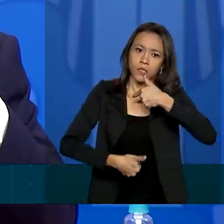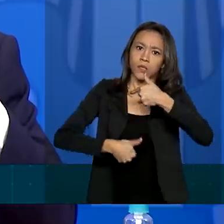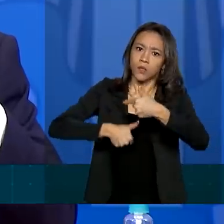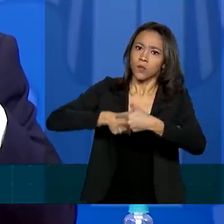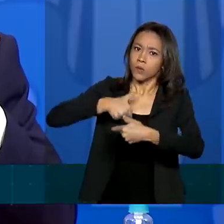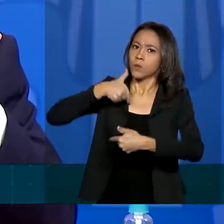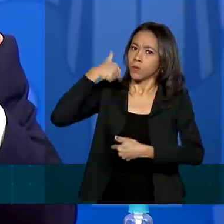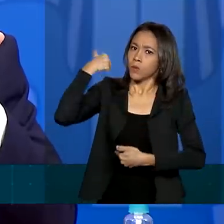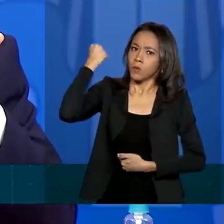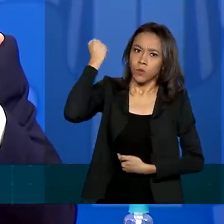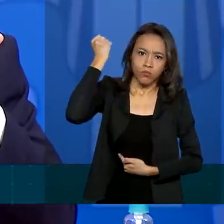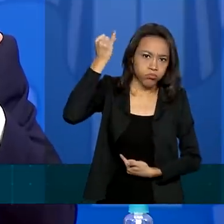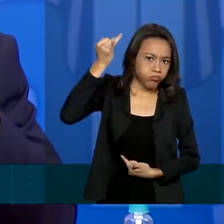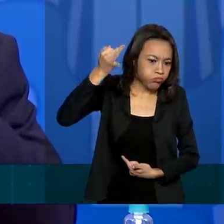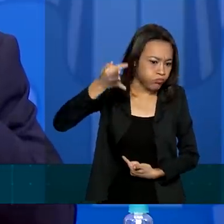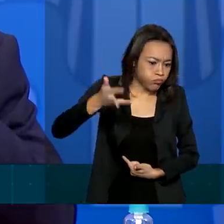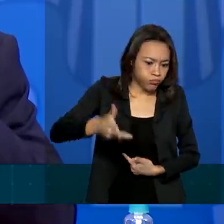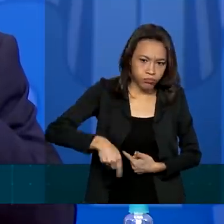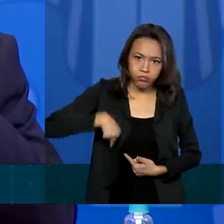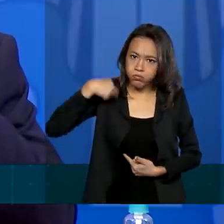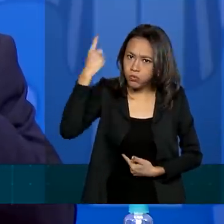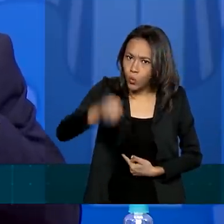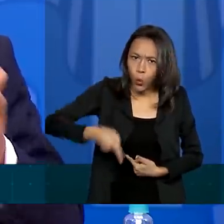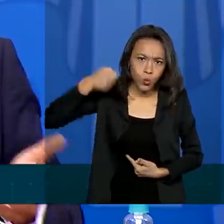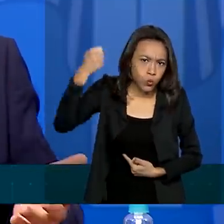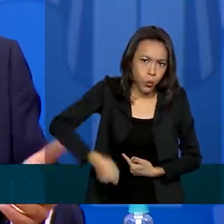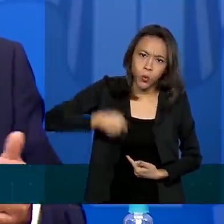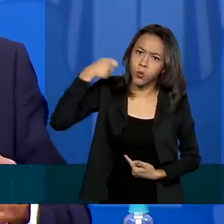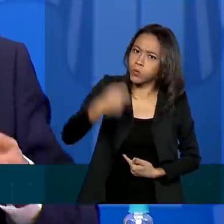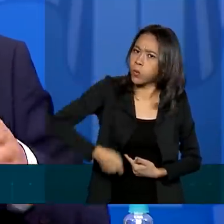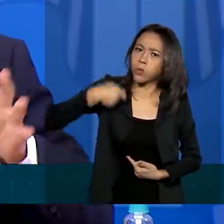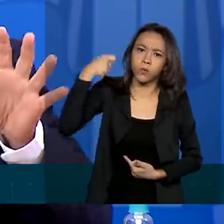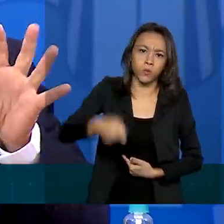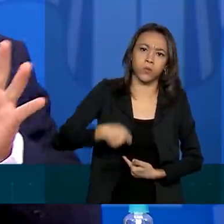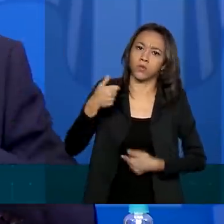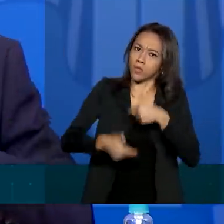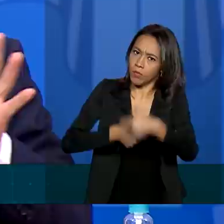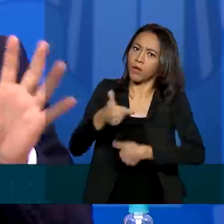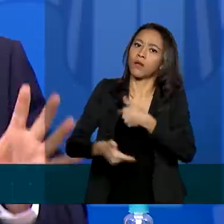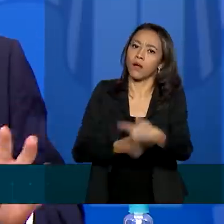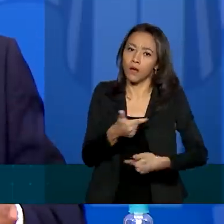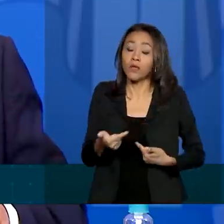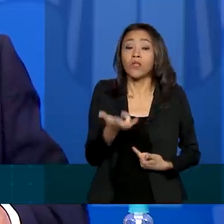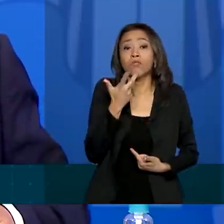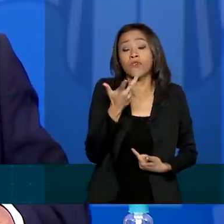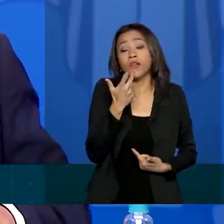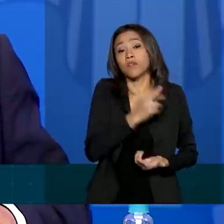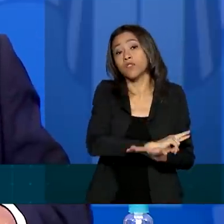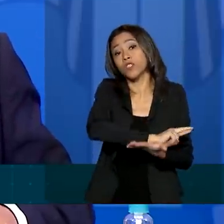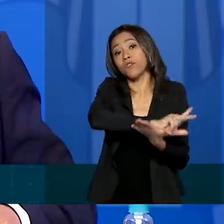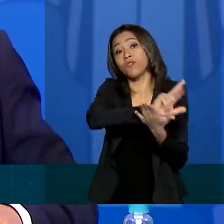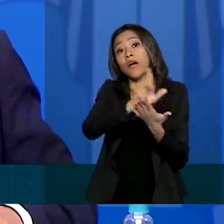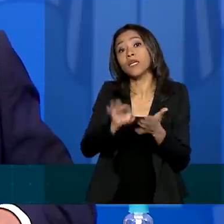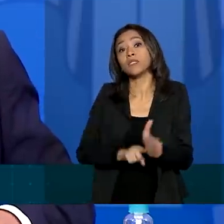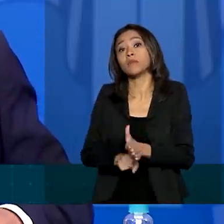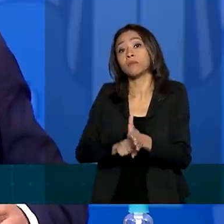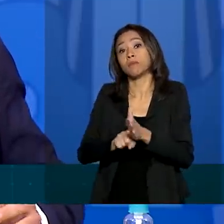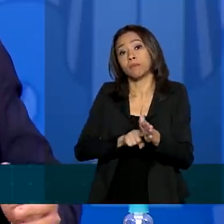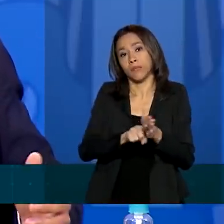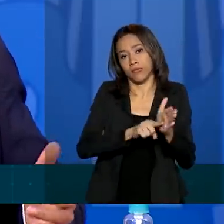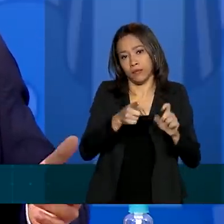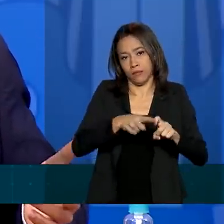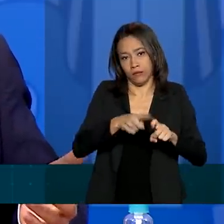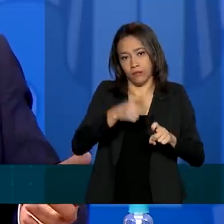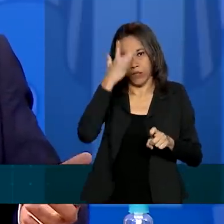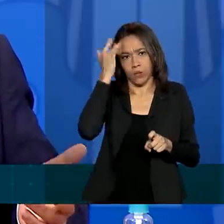tentando achar uma solução para isso. E a gente está falando de centenas de pesquisadores espalhados pelo Brasil todo, muitos